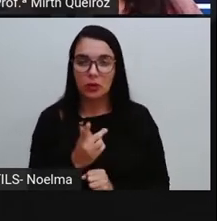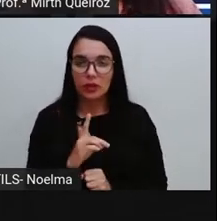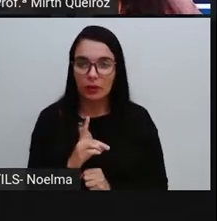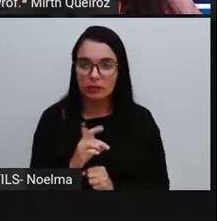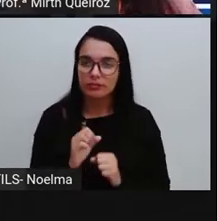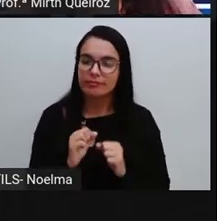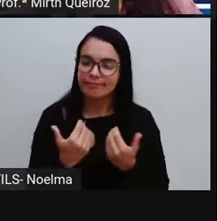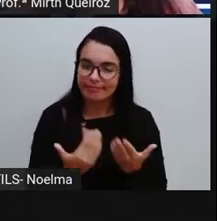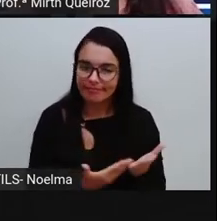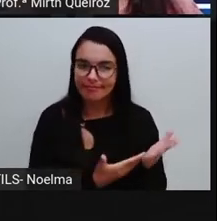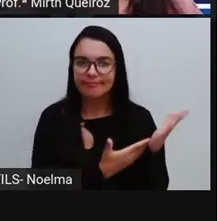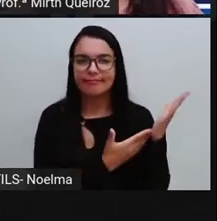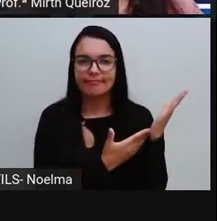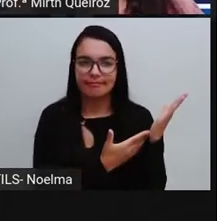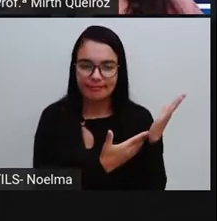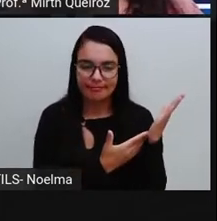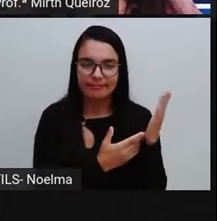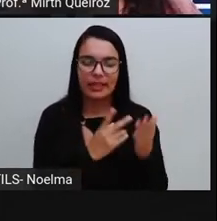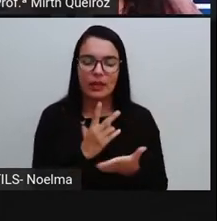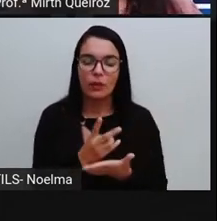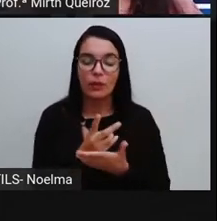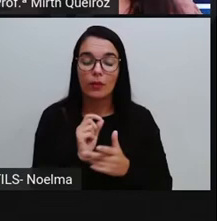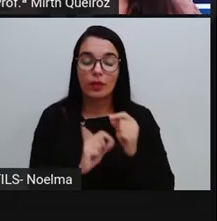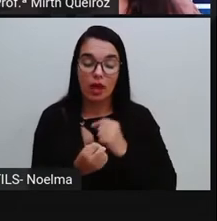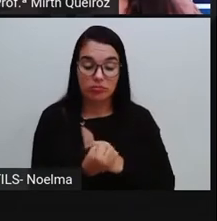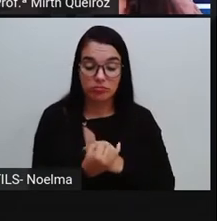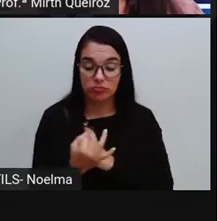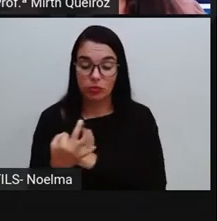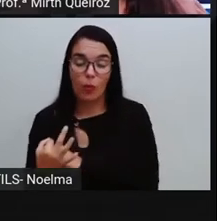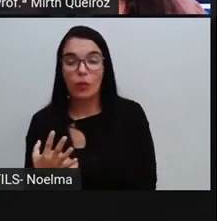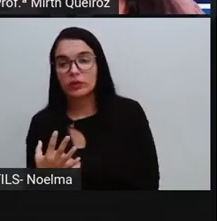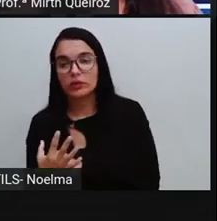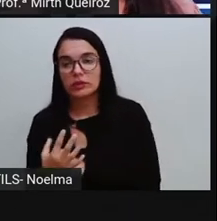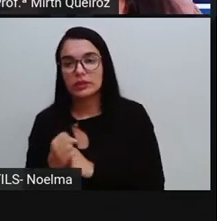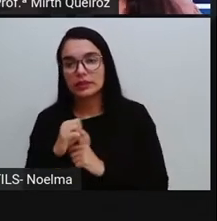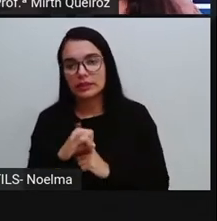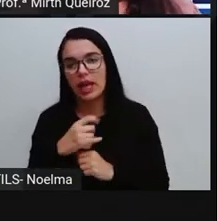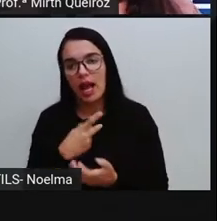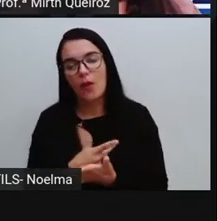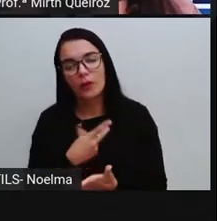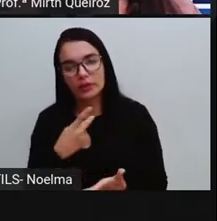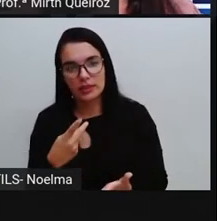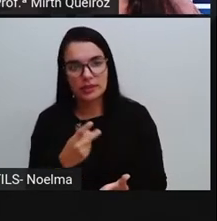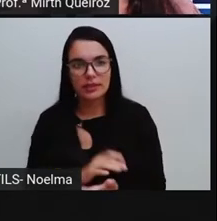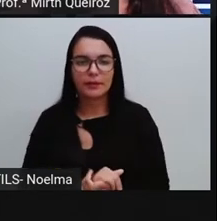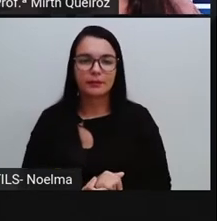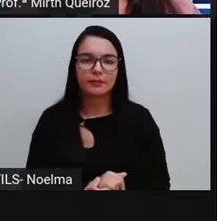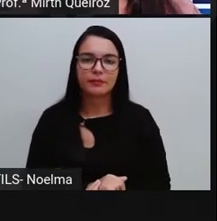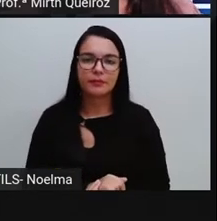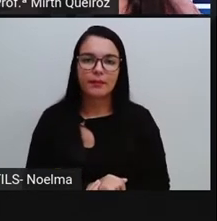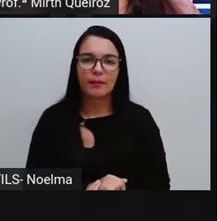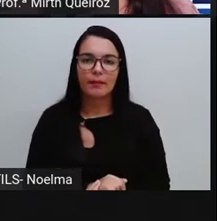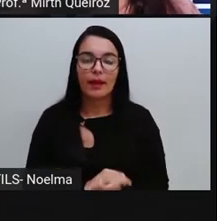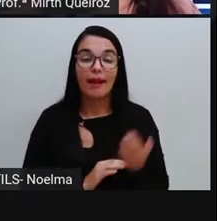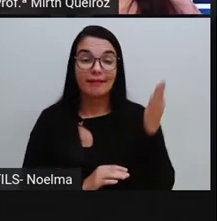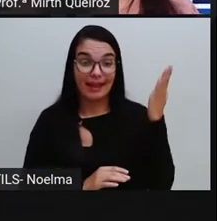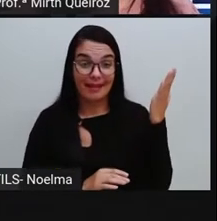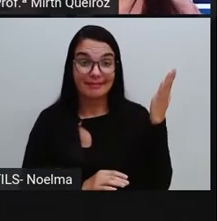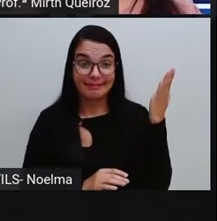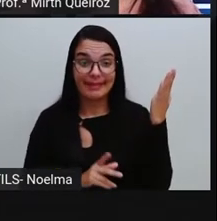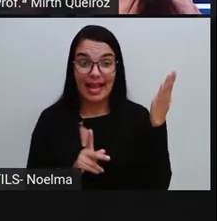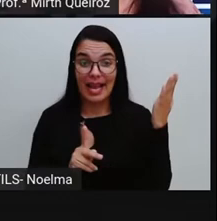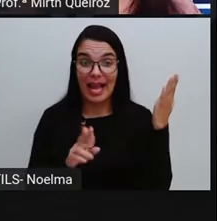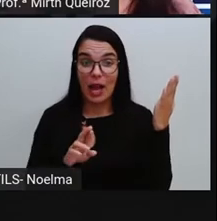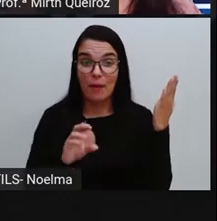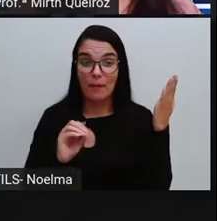probabilidade. Porque aí a gente vai quantificar a chance desse evento acontecer. E o que